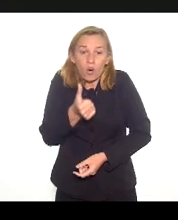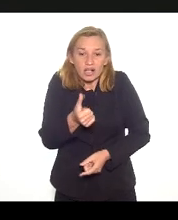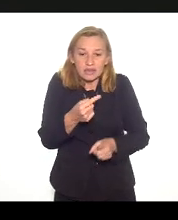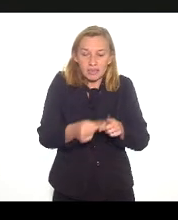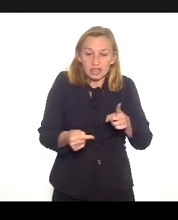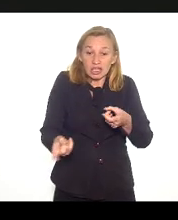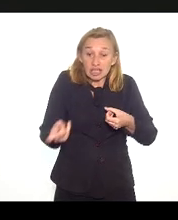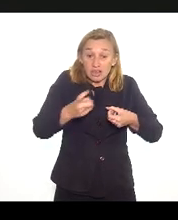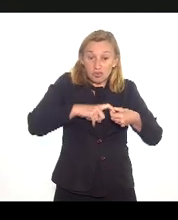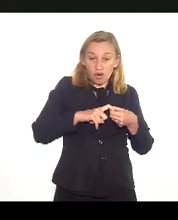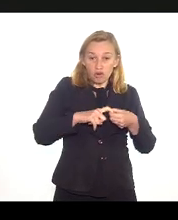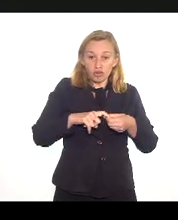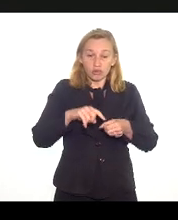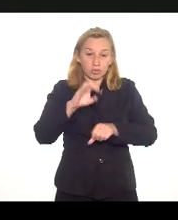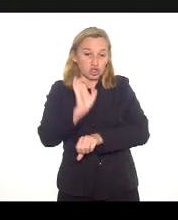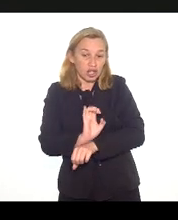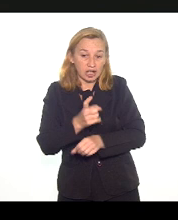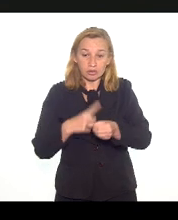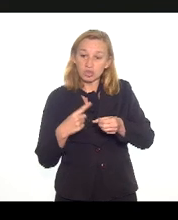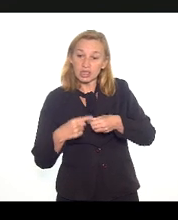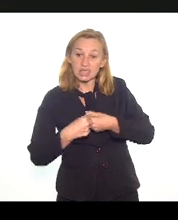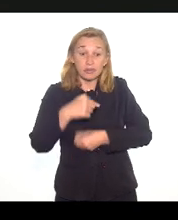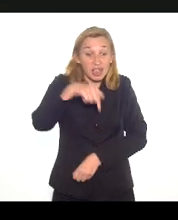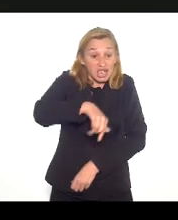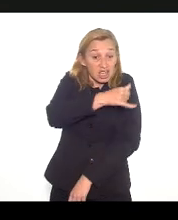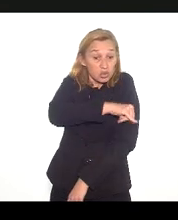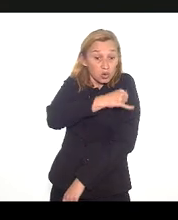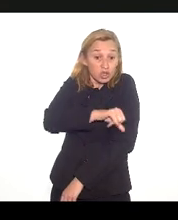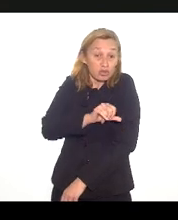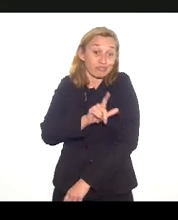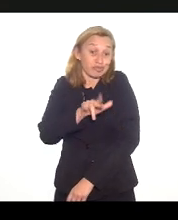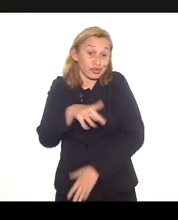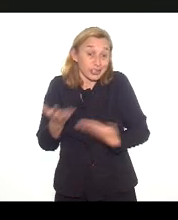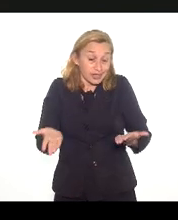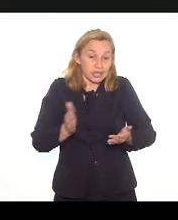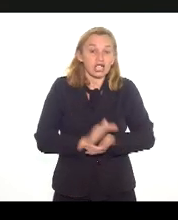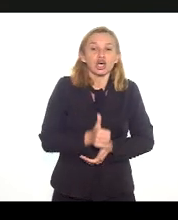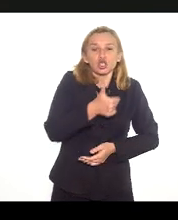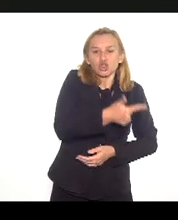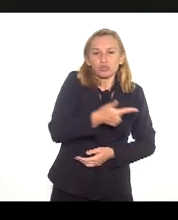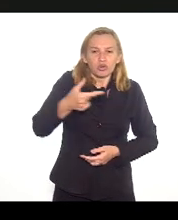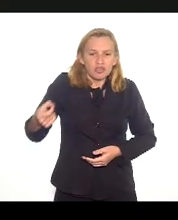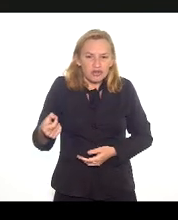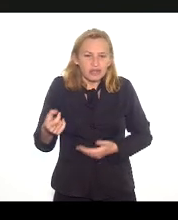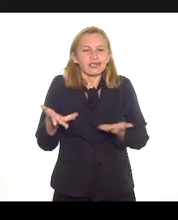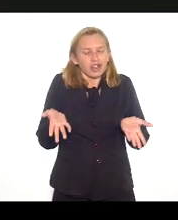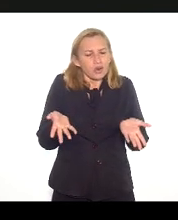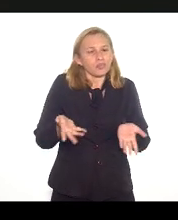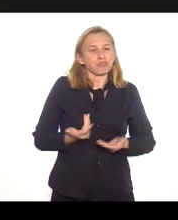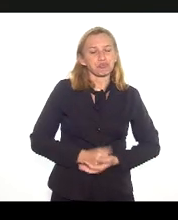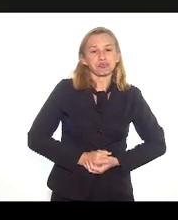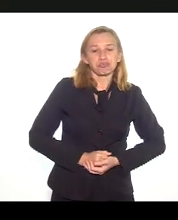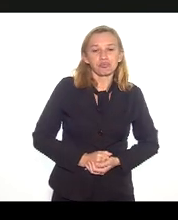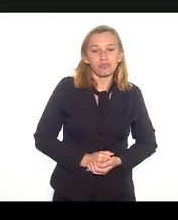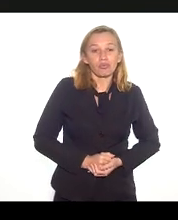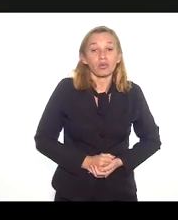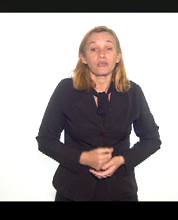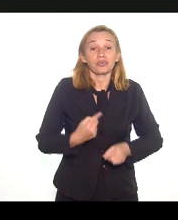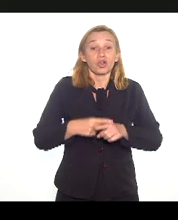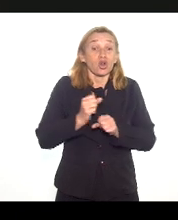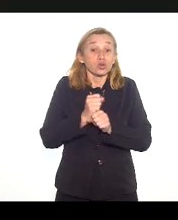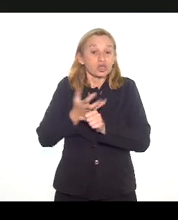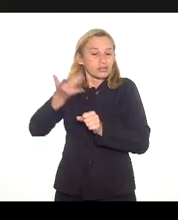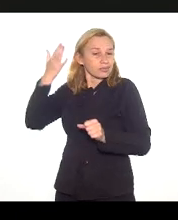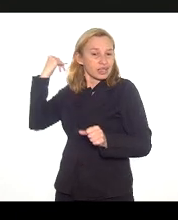estados e municípios, e aqui no Rio é uma diferença muito grande, e 2020 não é um ano atípico, viu? Porque nos anos